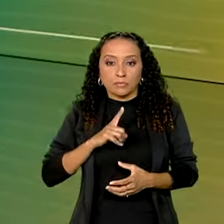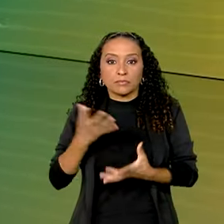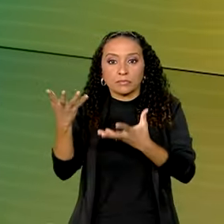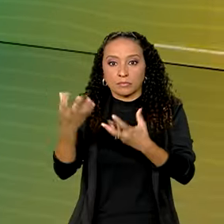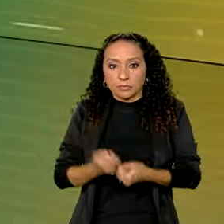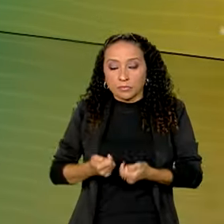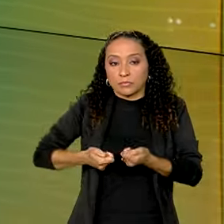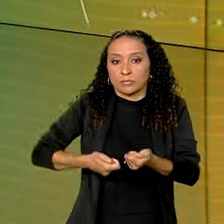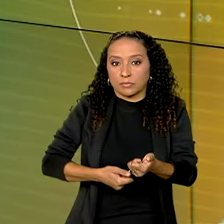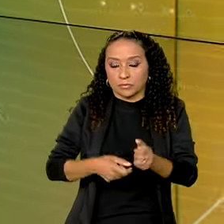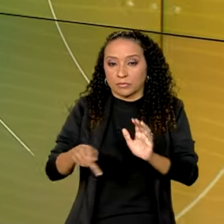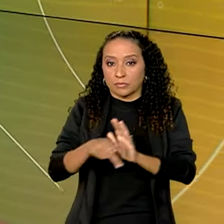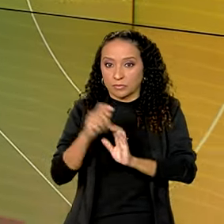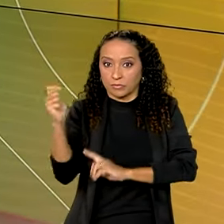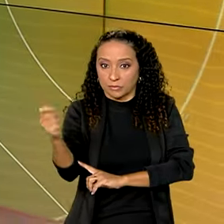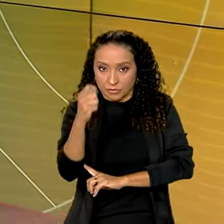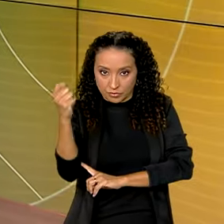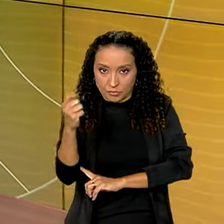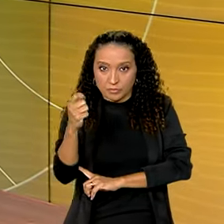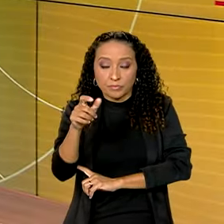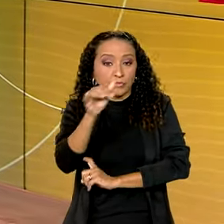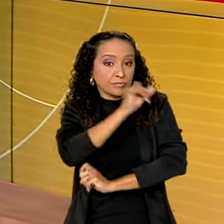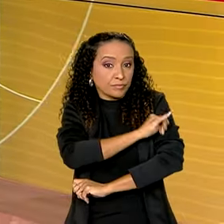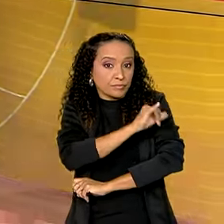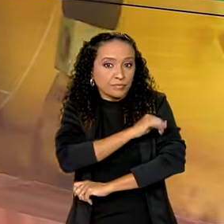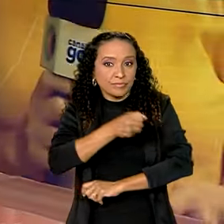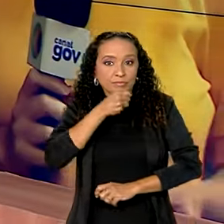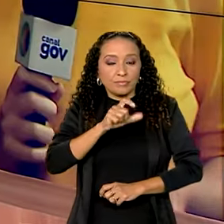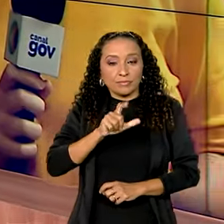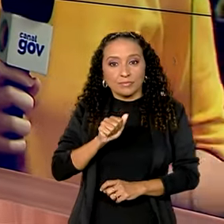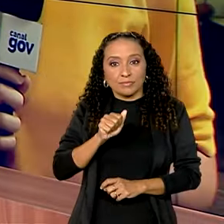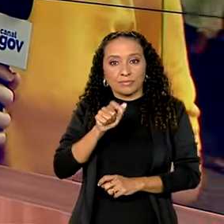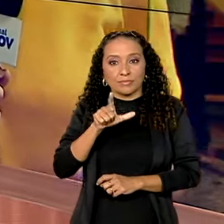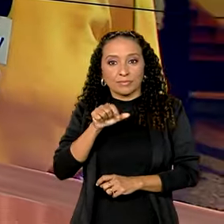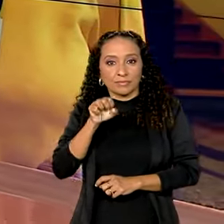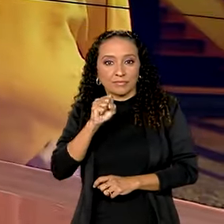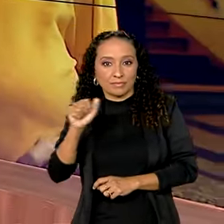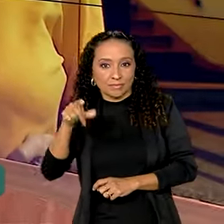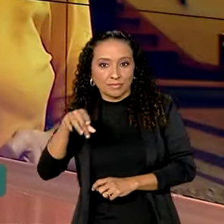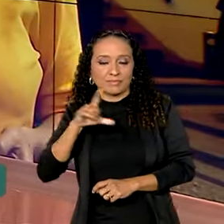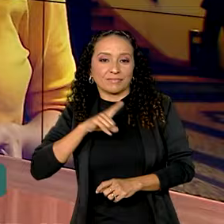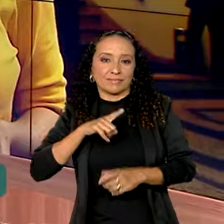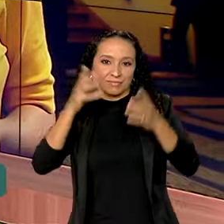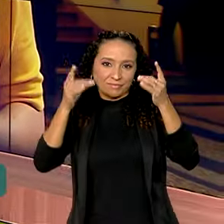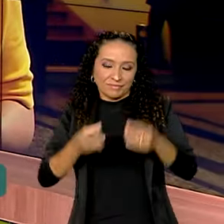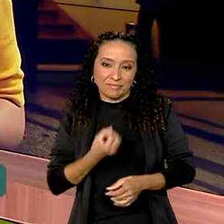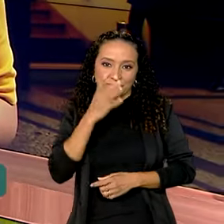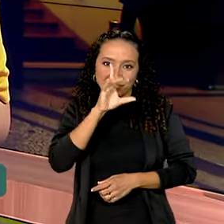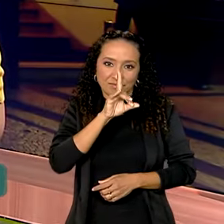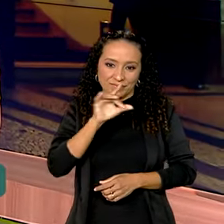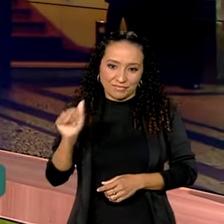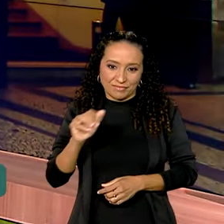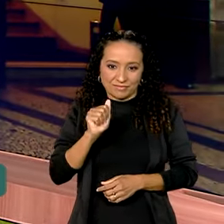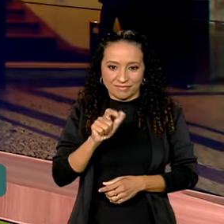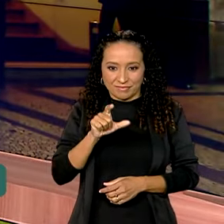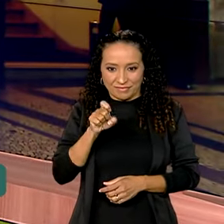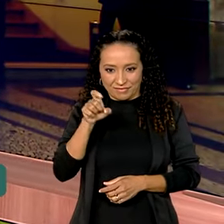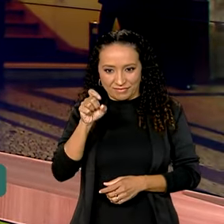recebendo doações para o Rio Grande do Sul. Lá no Rio de Janeiro, a repórter Alessandra Lago tem os detalhes. Bom dia, Alessandra.